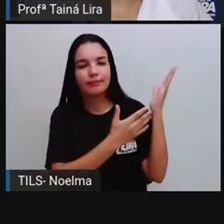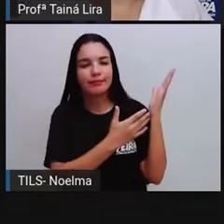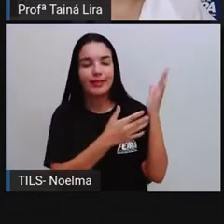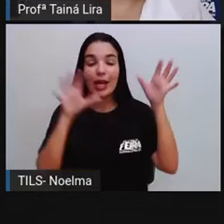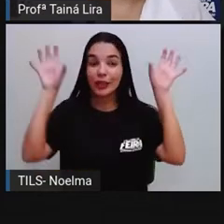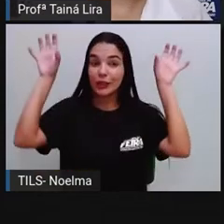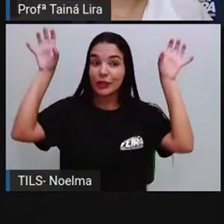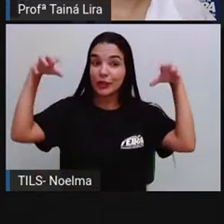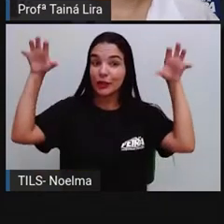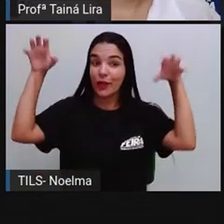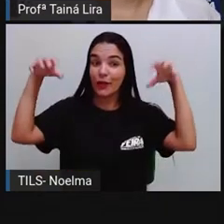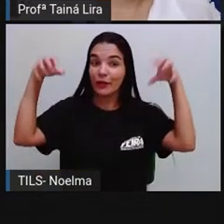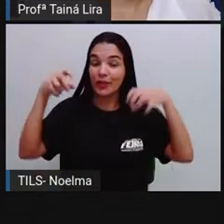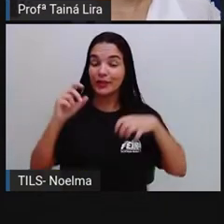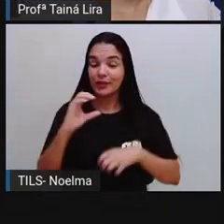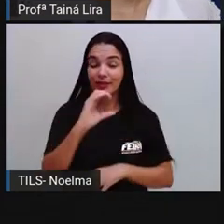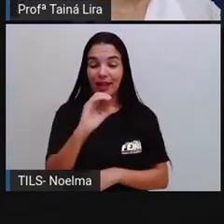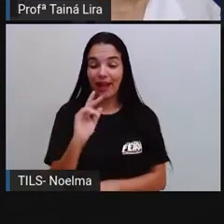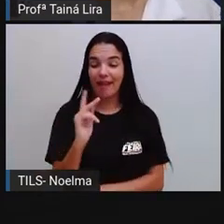Então, vamos lá?